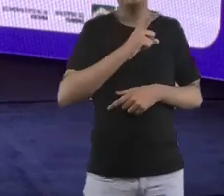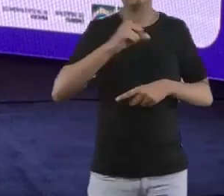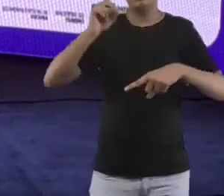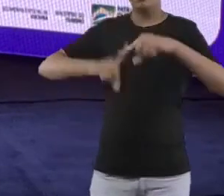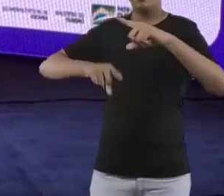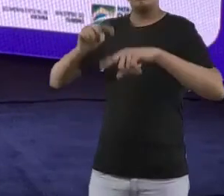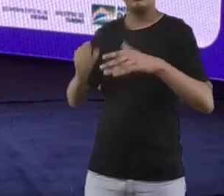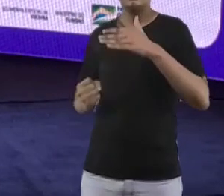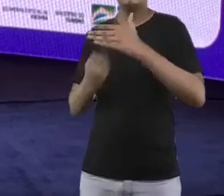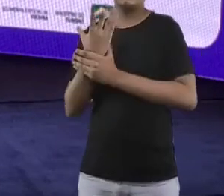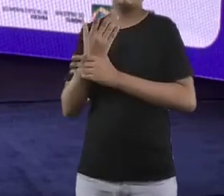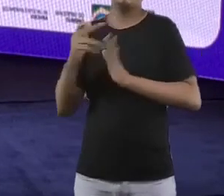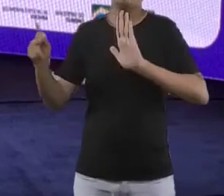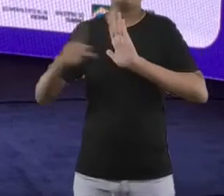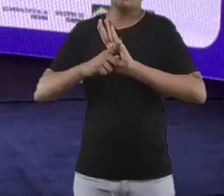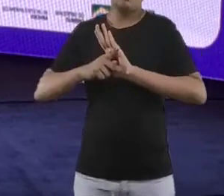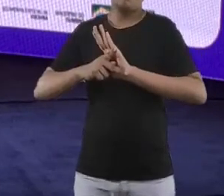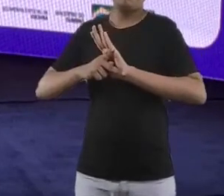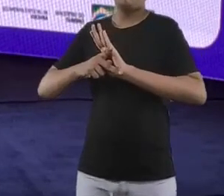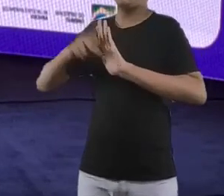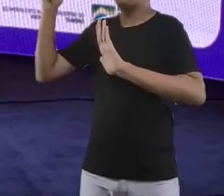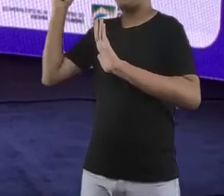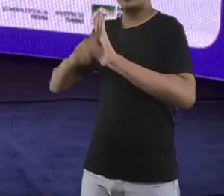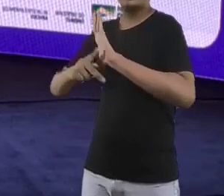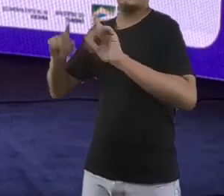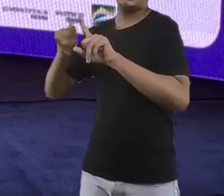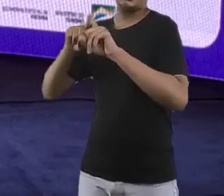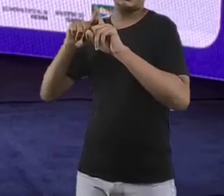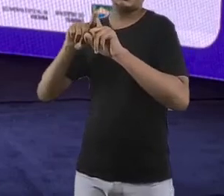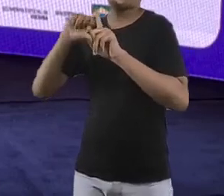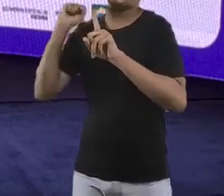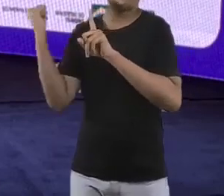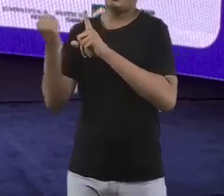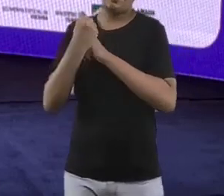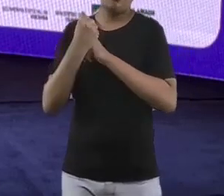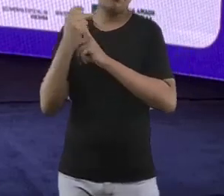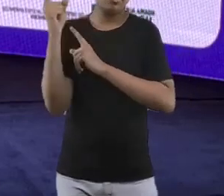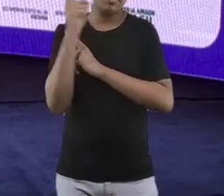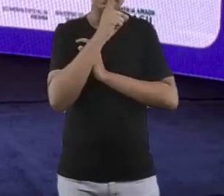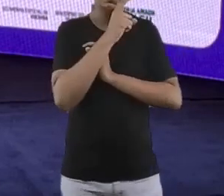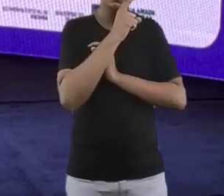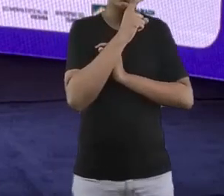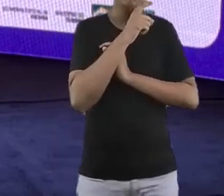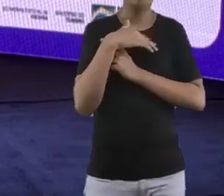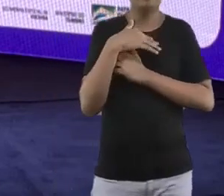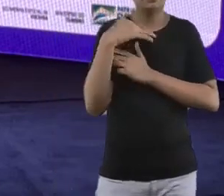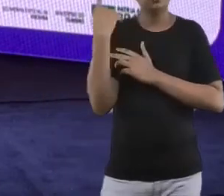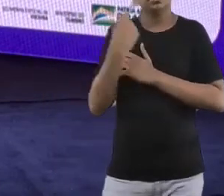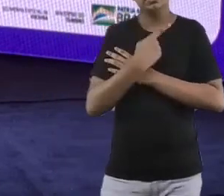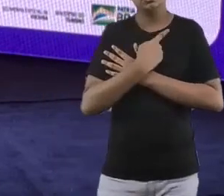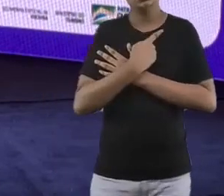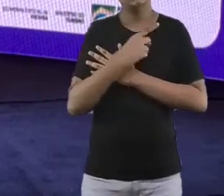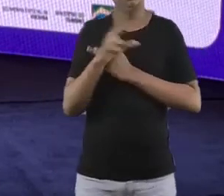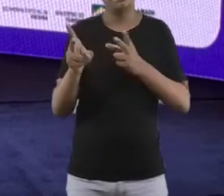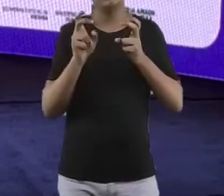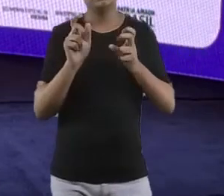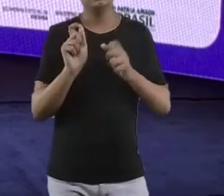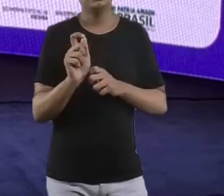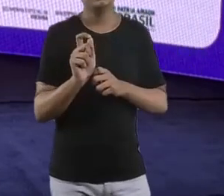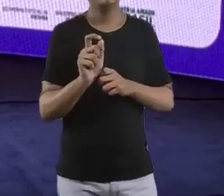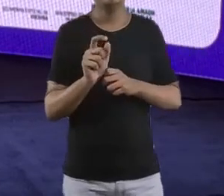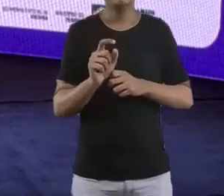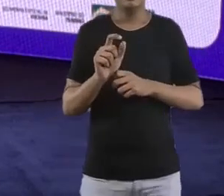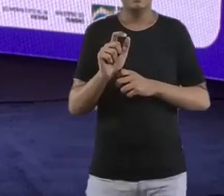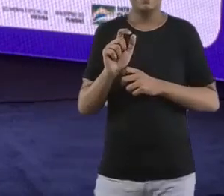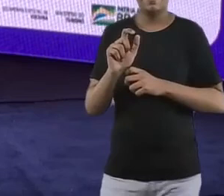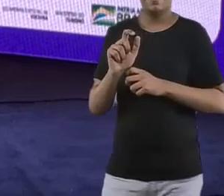causa. Esse é o grande desafio, né? Foi um grande aprendizado que a gente teve ao longo dos anos. E a AMA, para a gente, a gente brinca que ela ainda é um bebê, né? Ela ainda